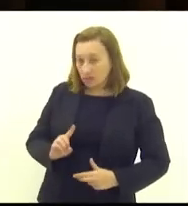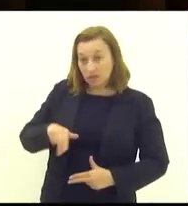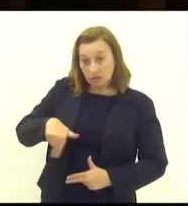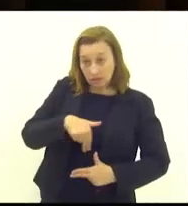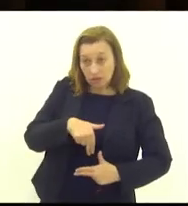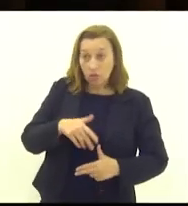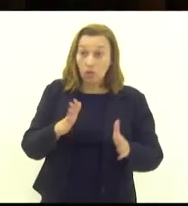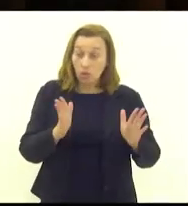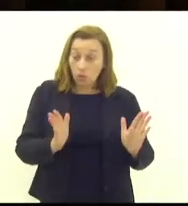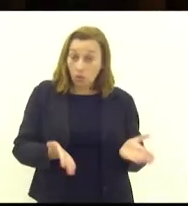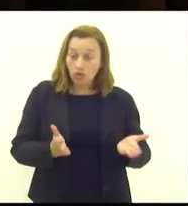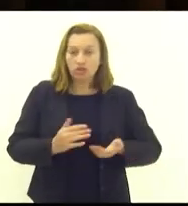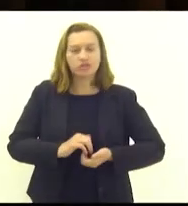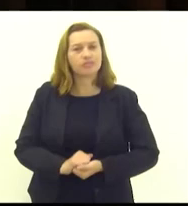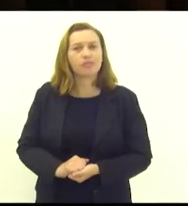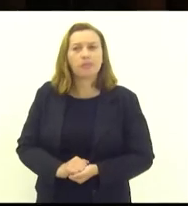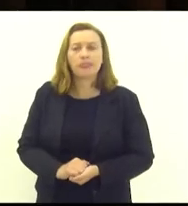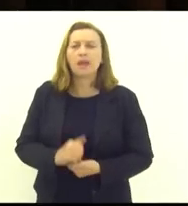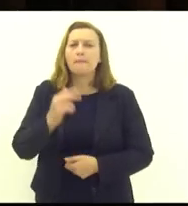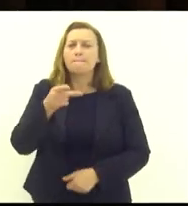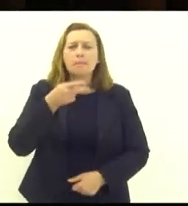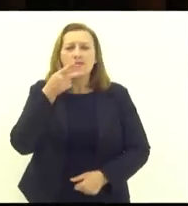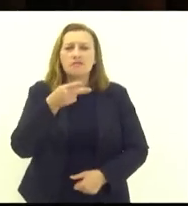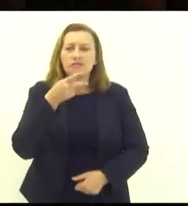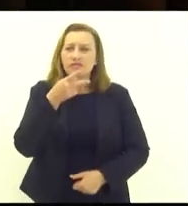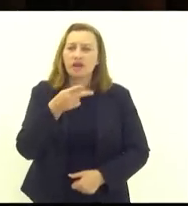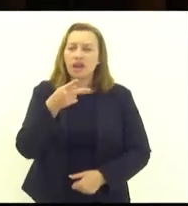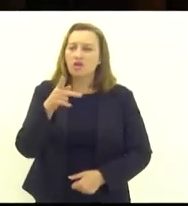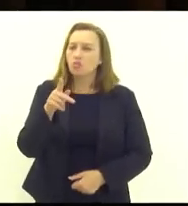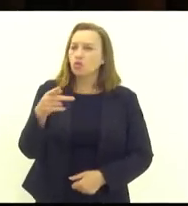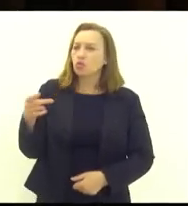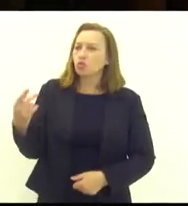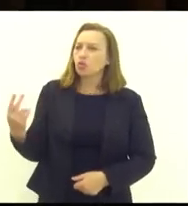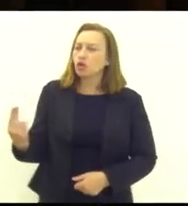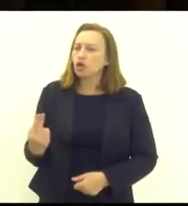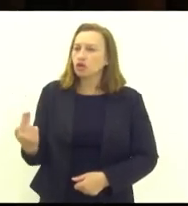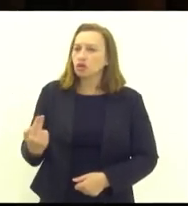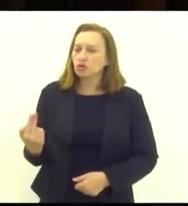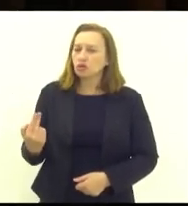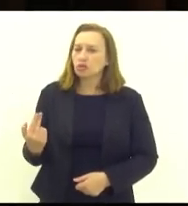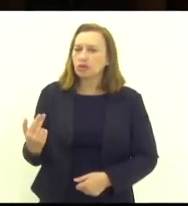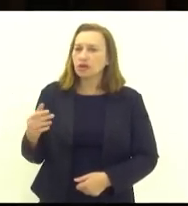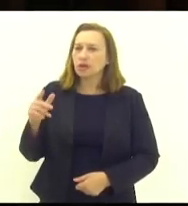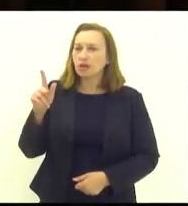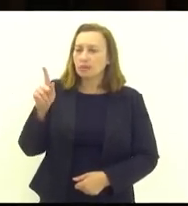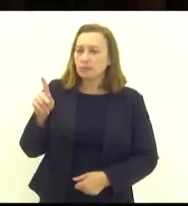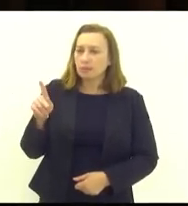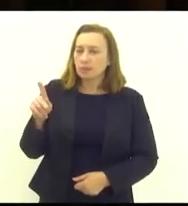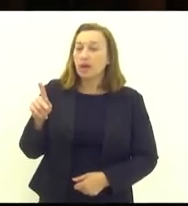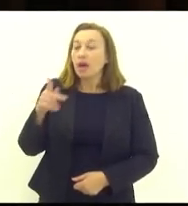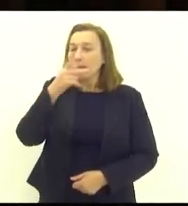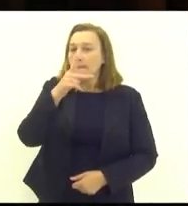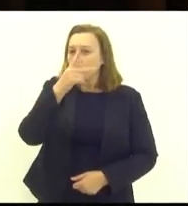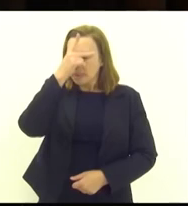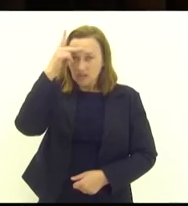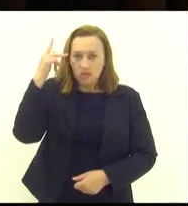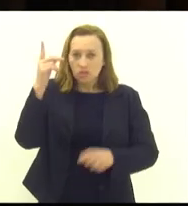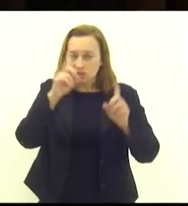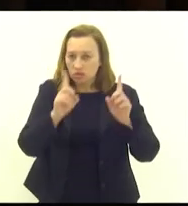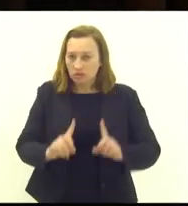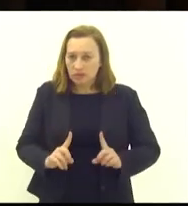é para falar em nome dos PCDs, pessoas com